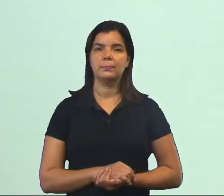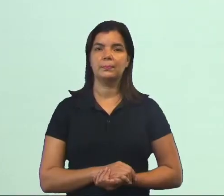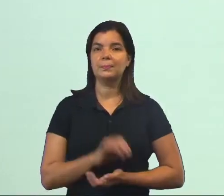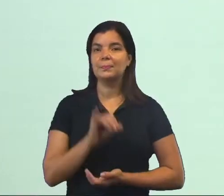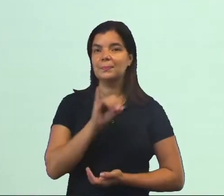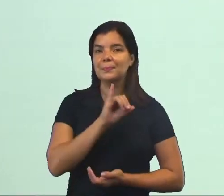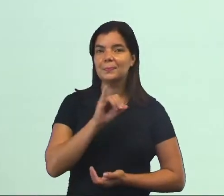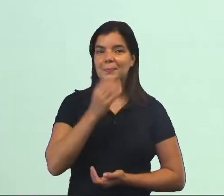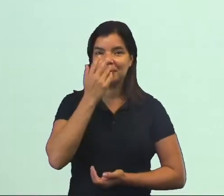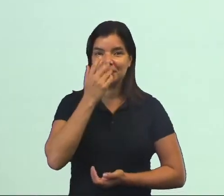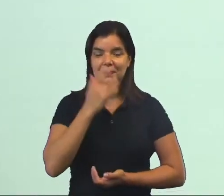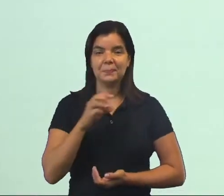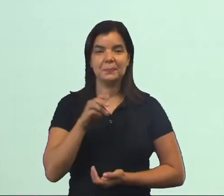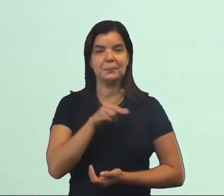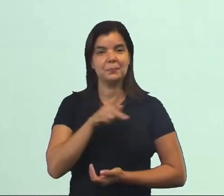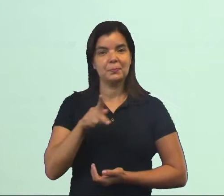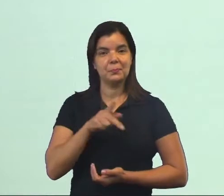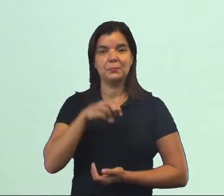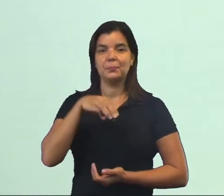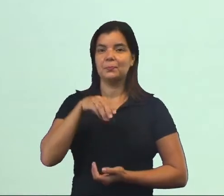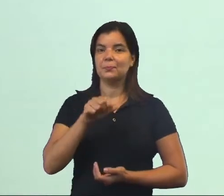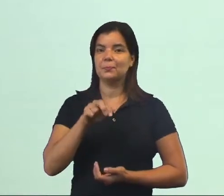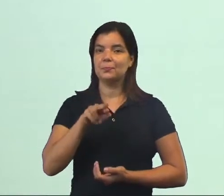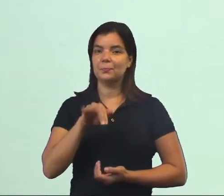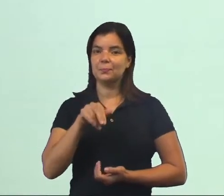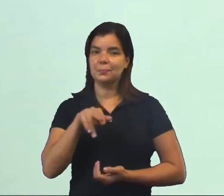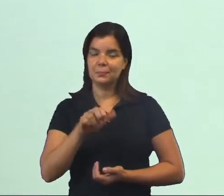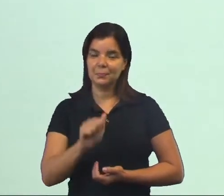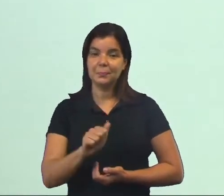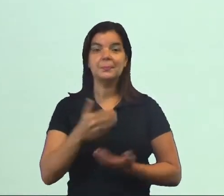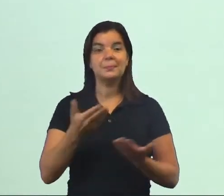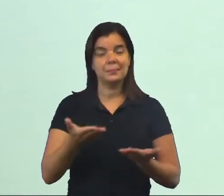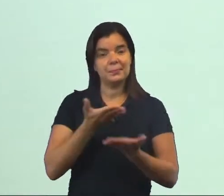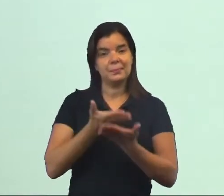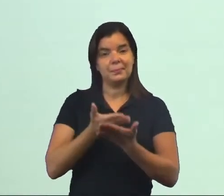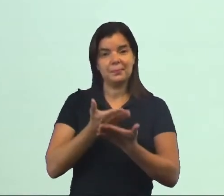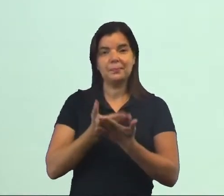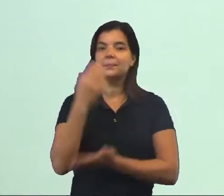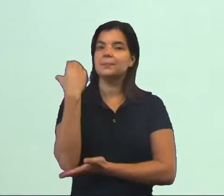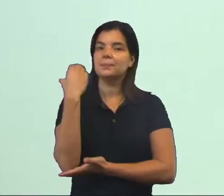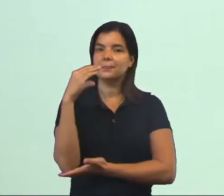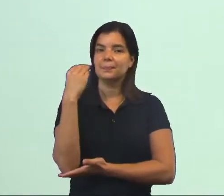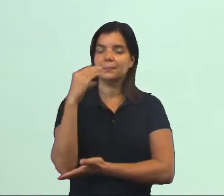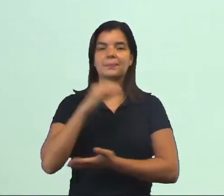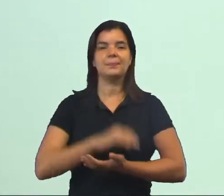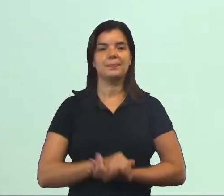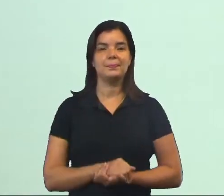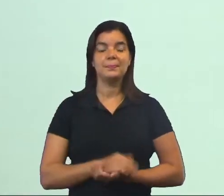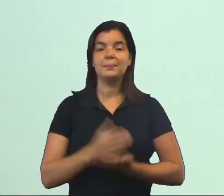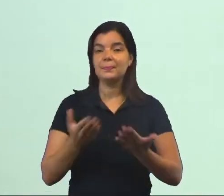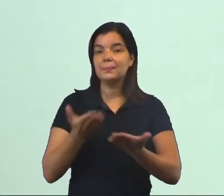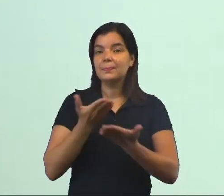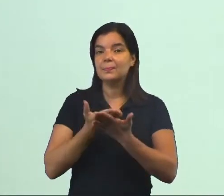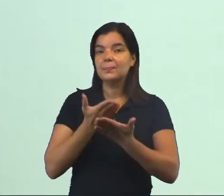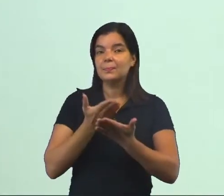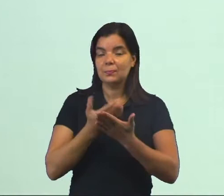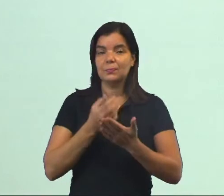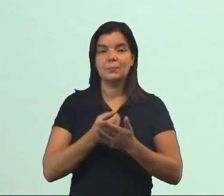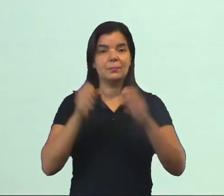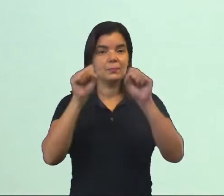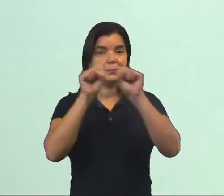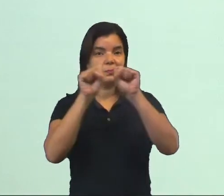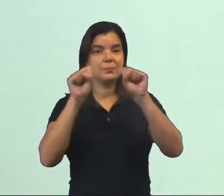Olá crianças, sou a professora Marília e estamos aqui de volta para nossa aula de ciências e nós estamos vendo sobre os